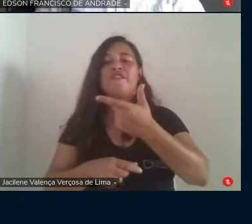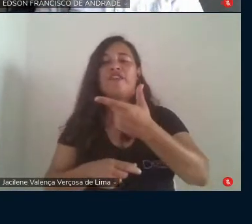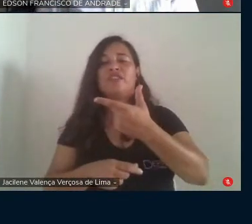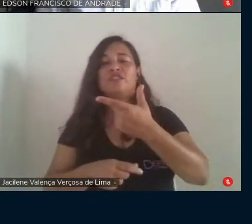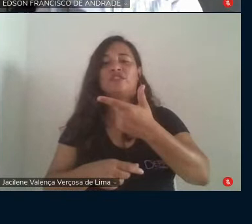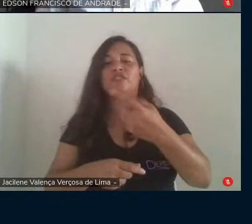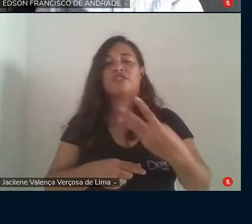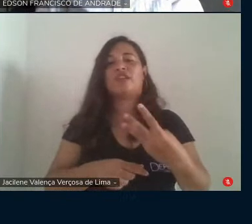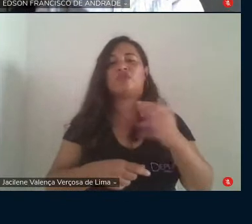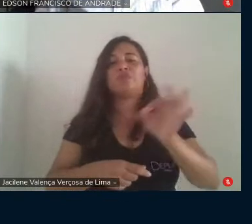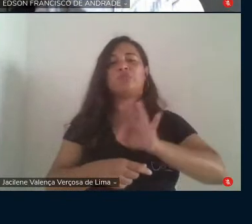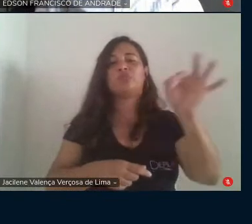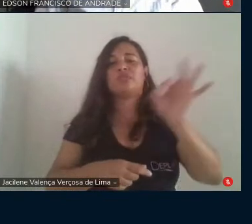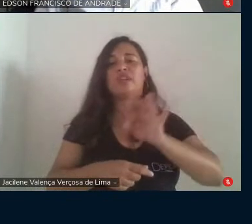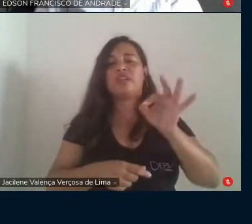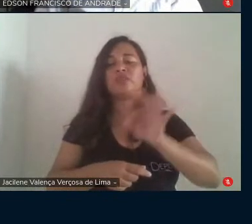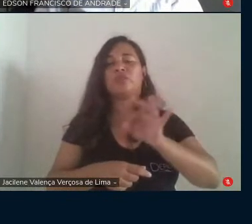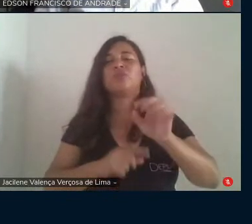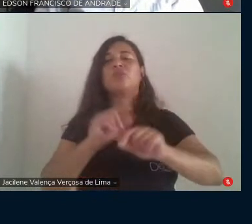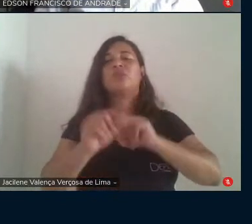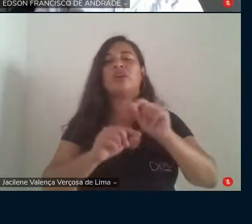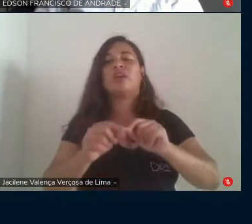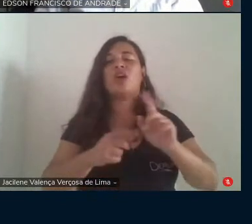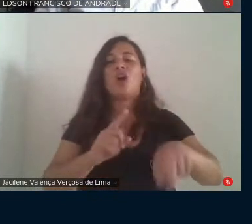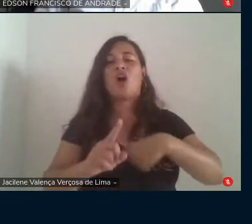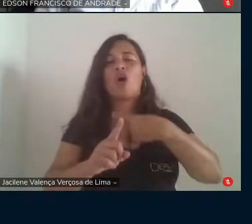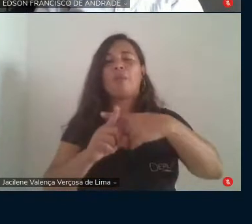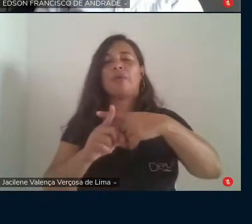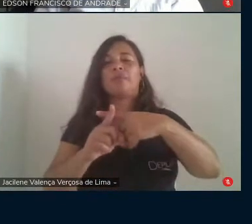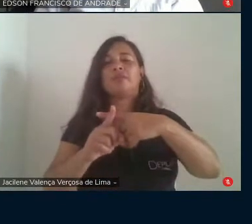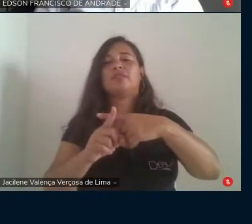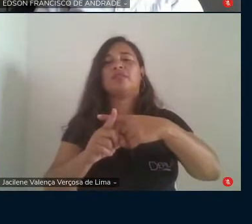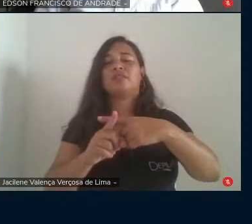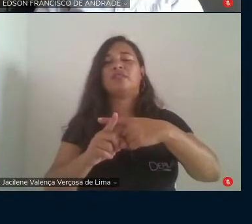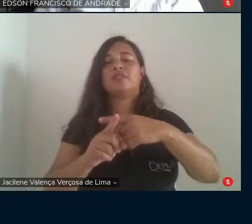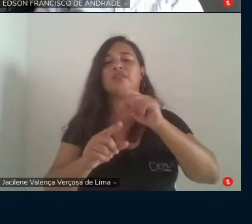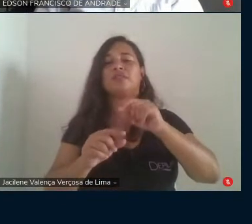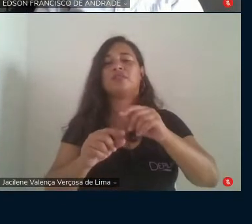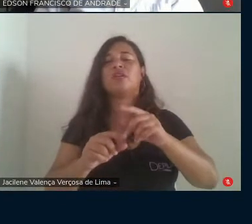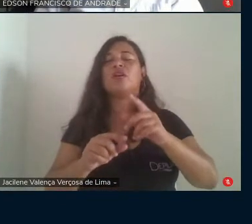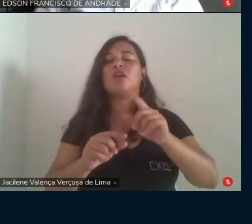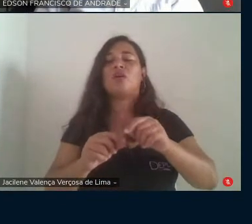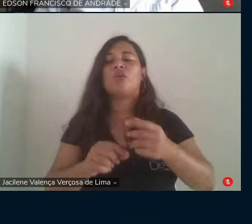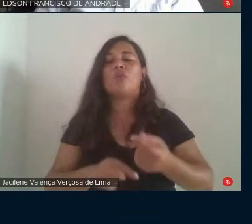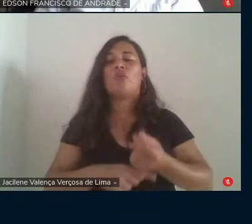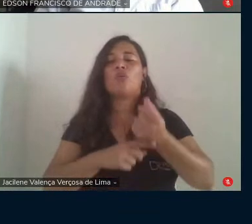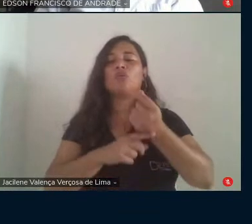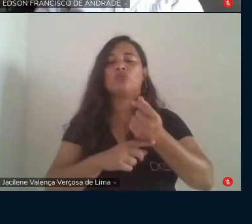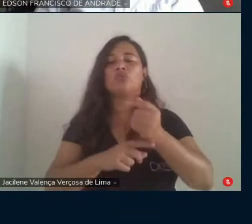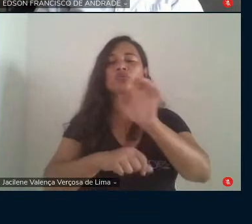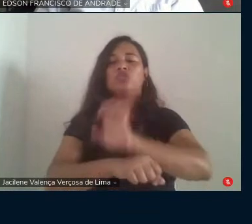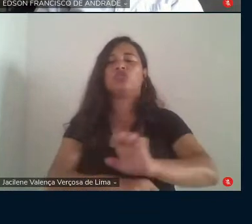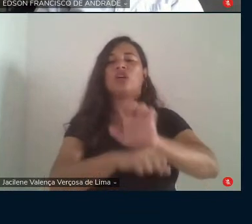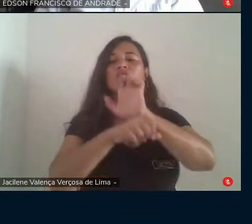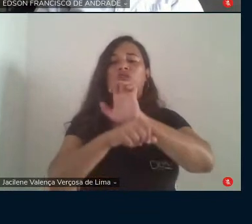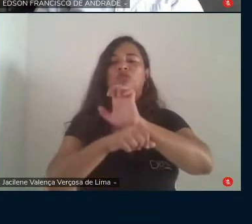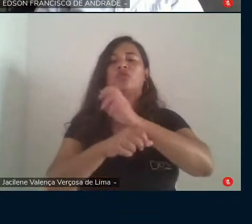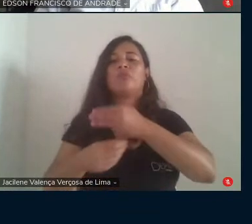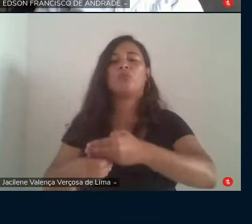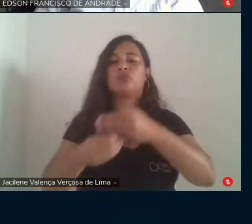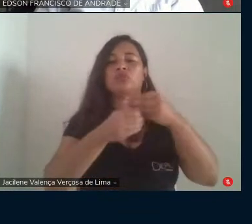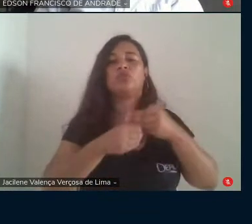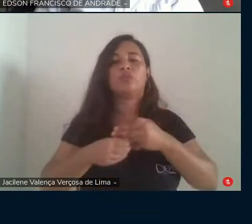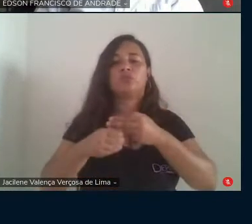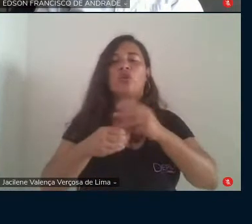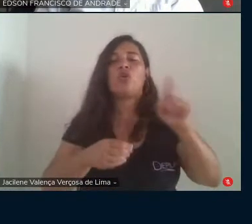das receitas para complementar o custo aluno-ano de estados e de municípios. então estamos também